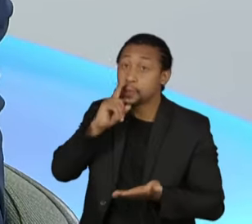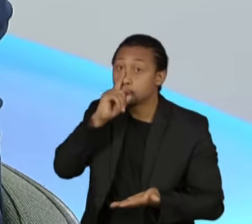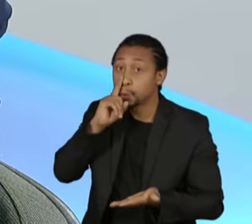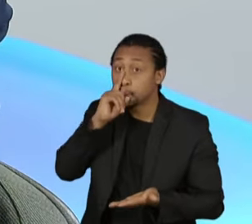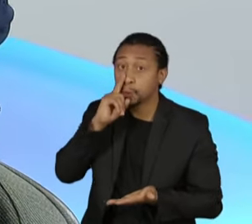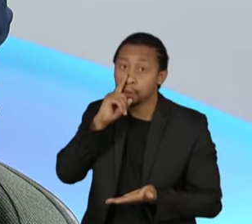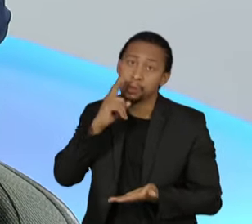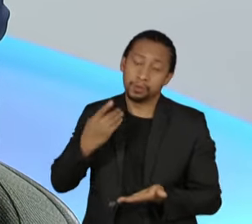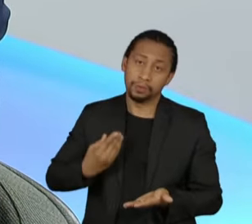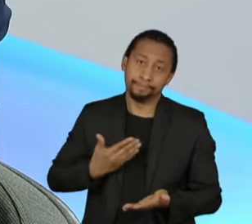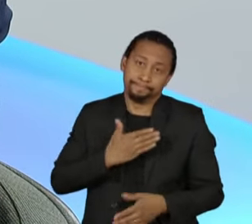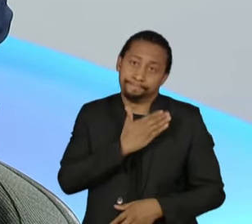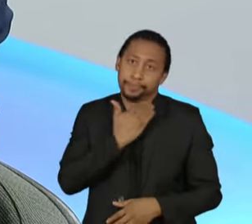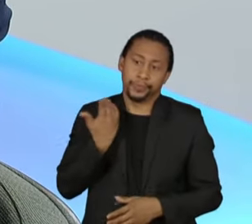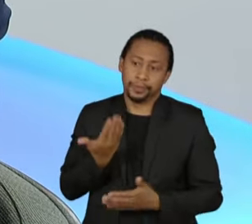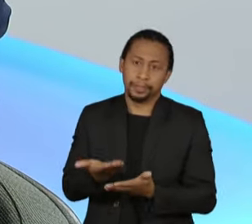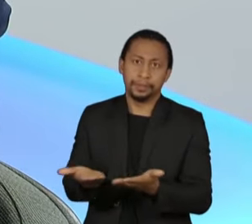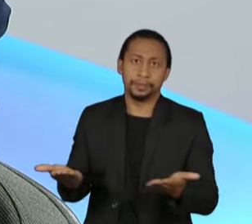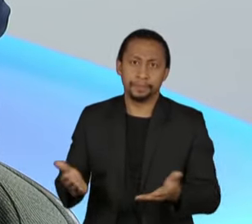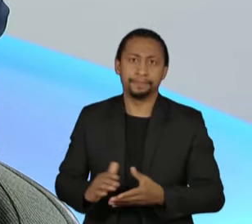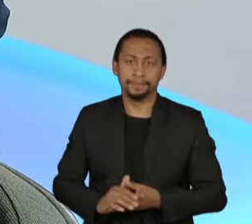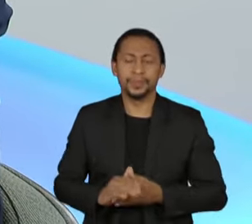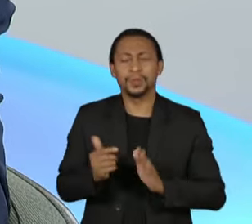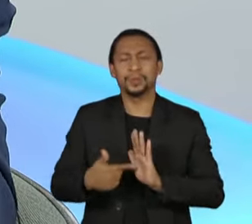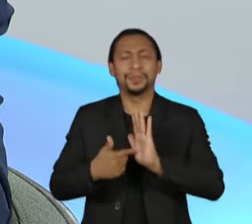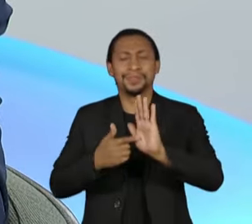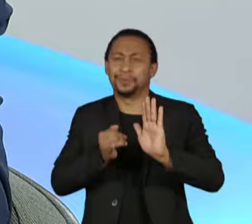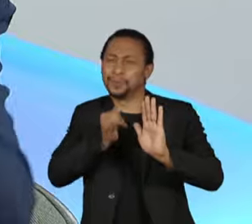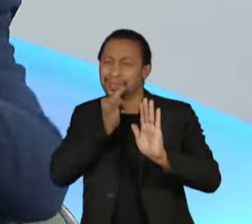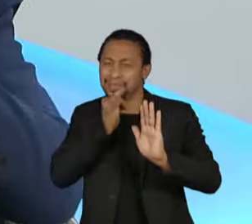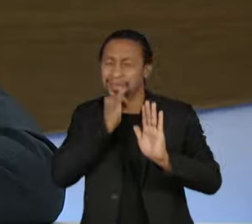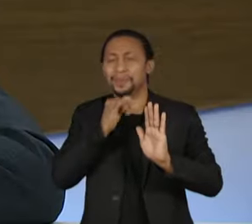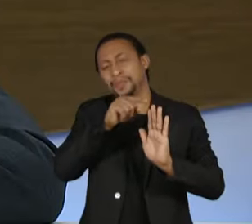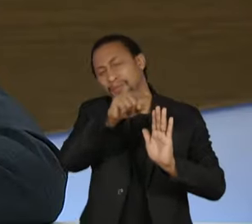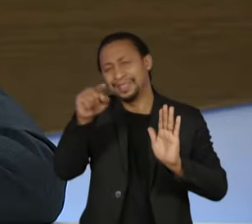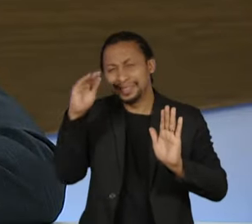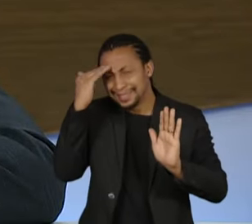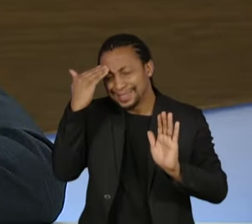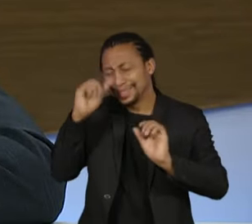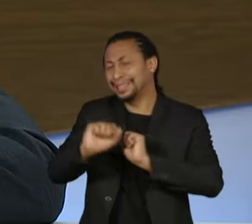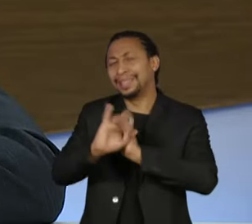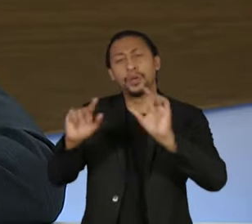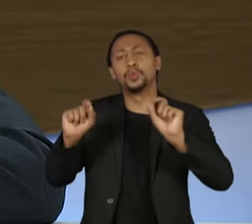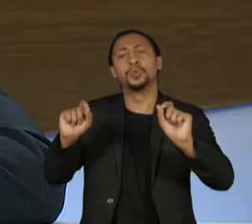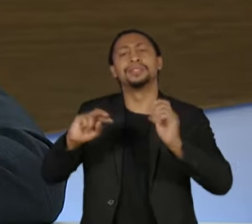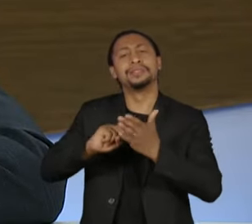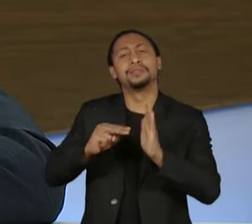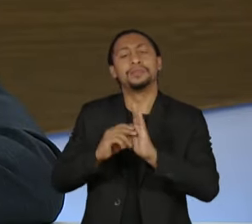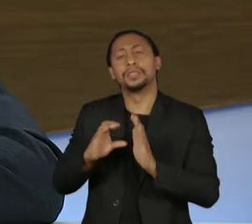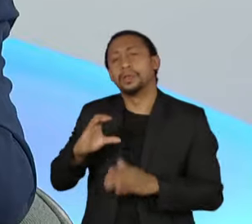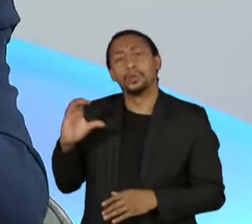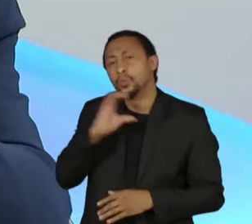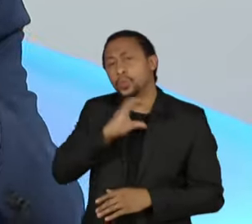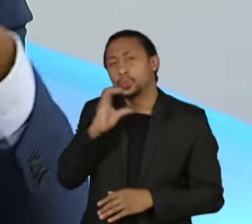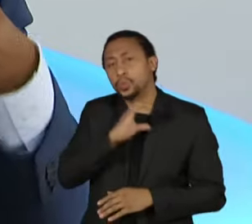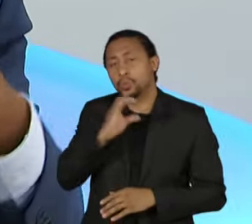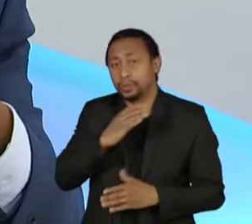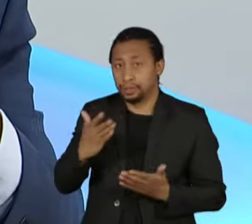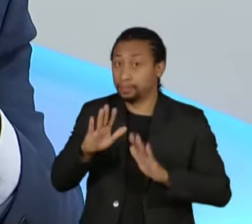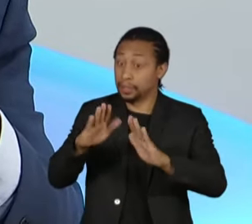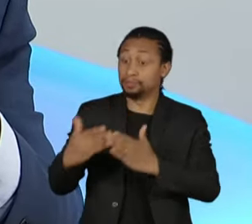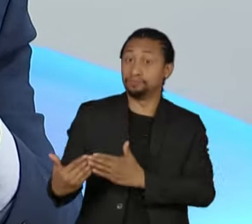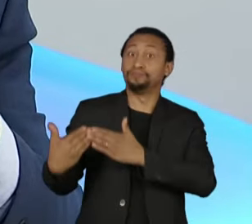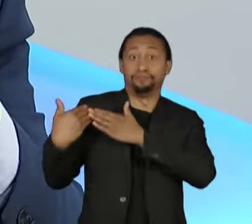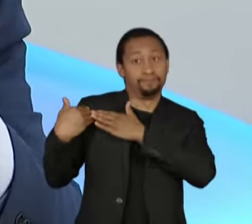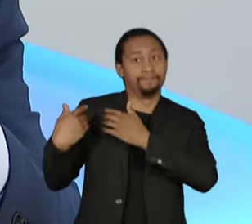Então, eu estou citando aqui esses exemplos para mostrar que são emergências, com muita responsabilidade. Na verdade, a base